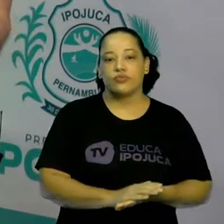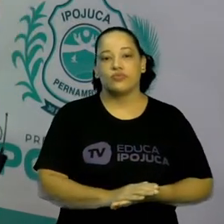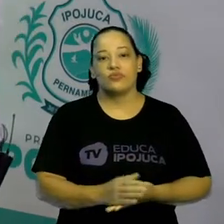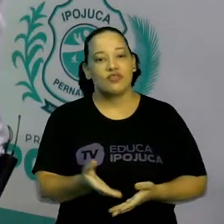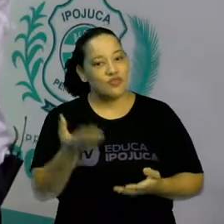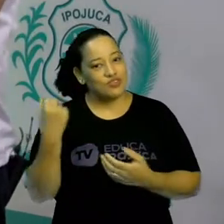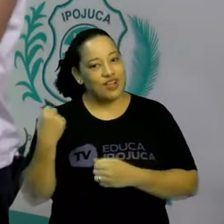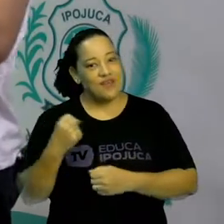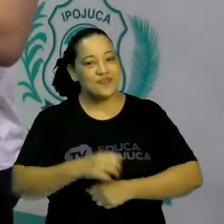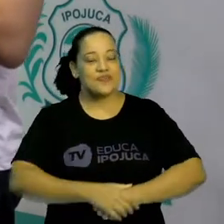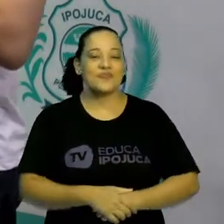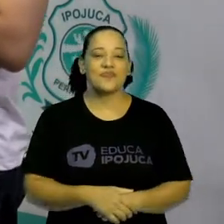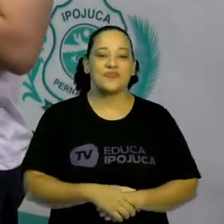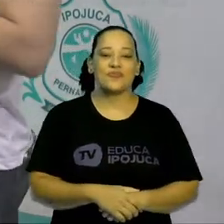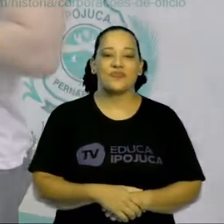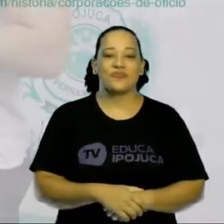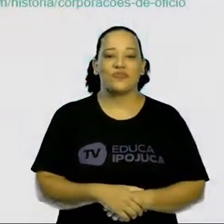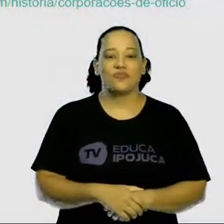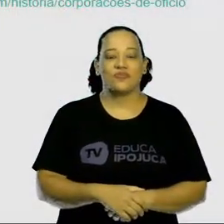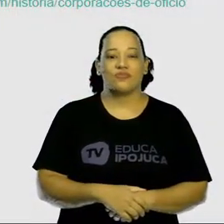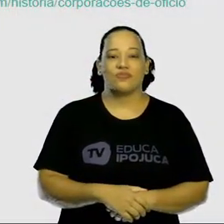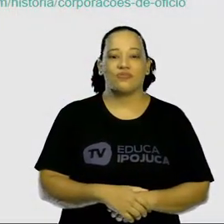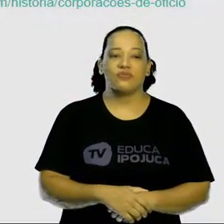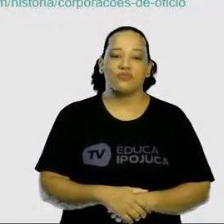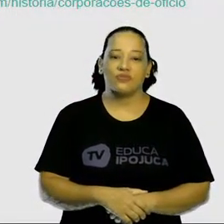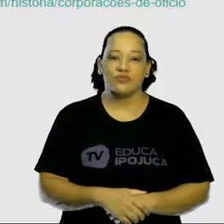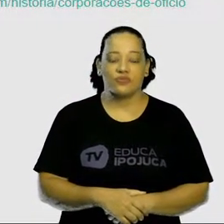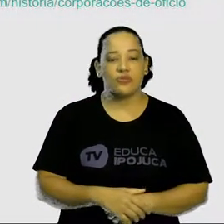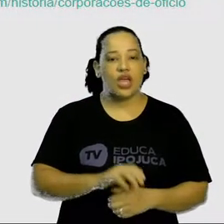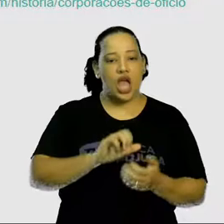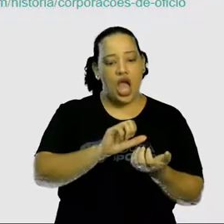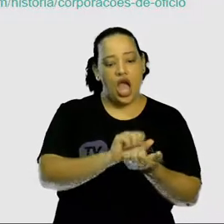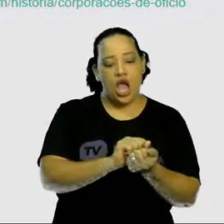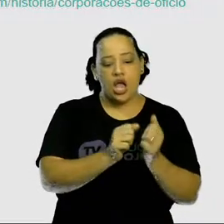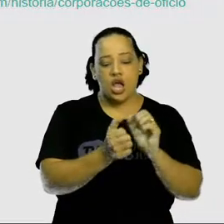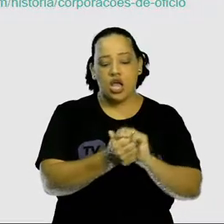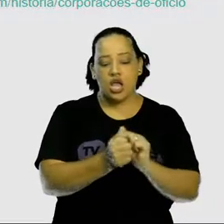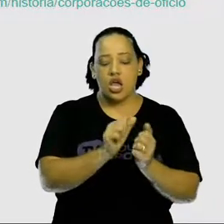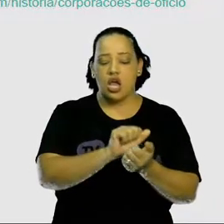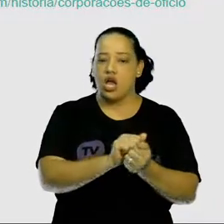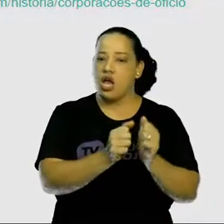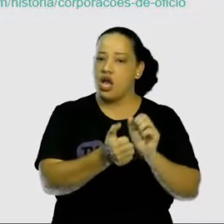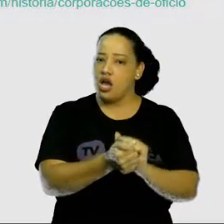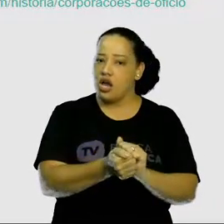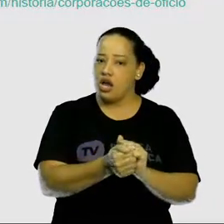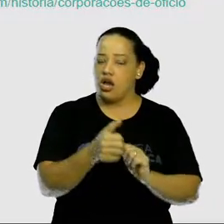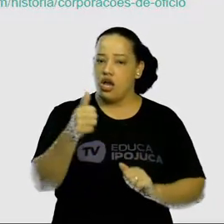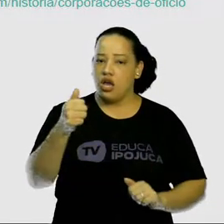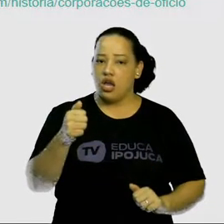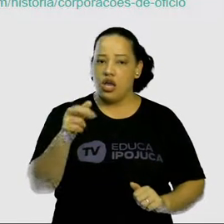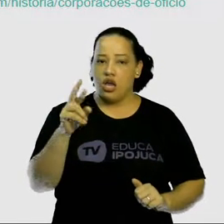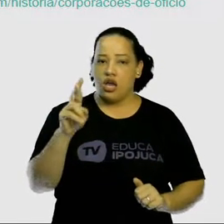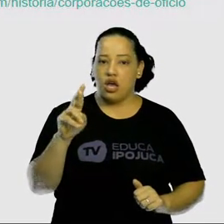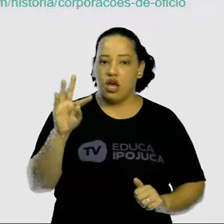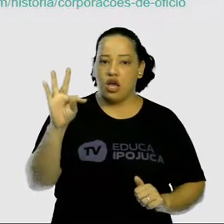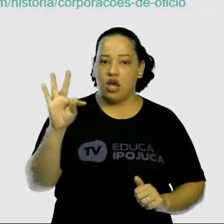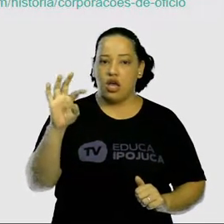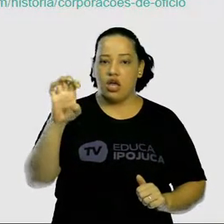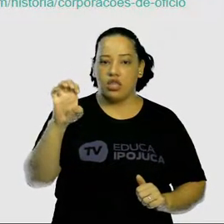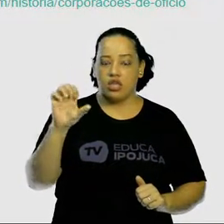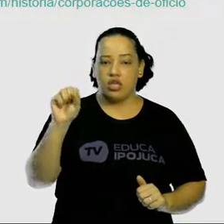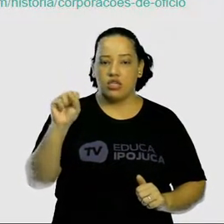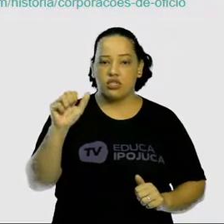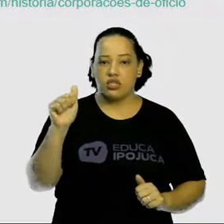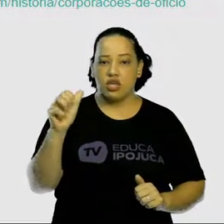Vamos lá. O artesanato. Antes da Revolução Industrial, a Inglaterra,